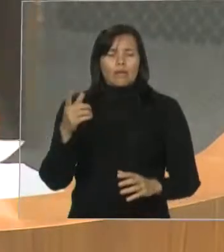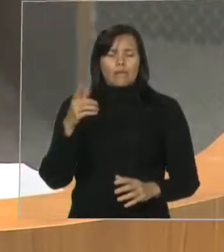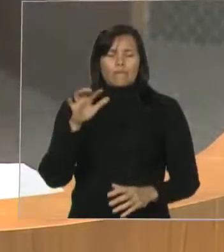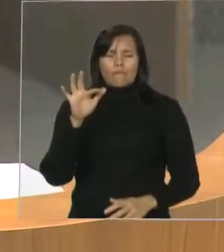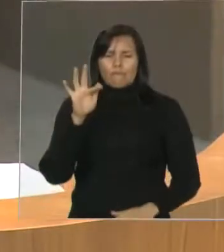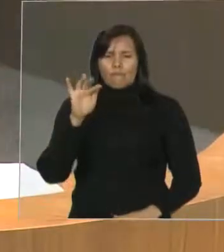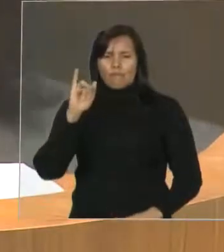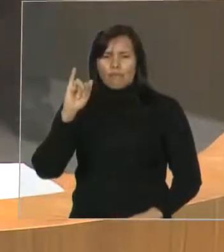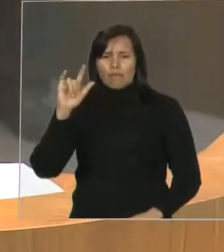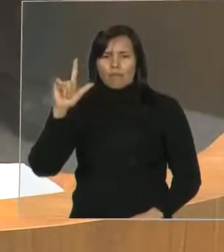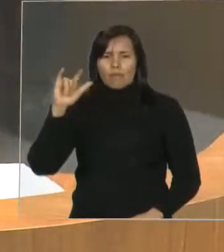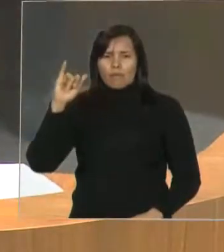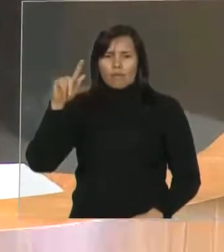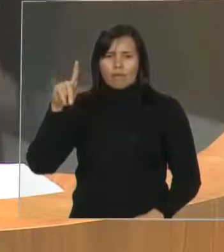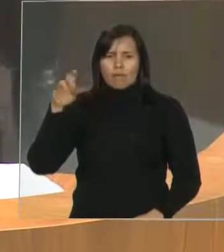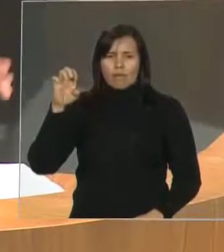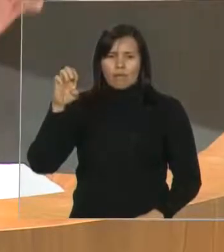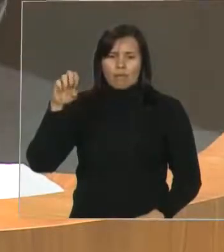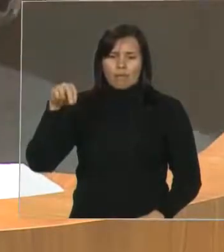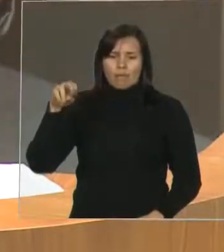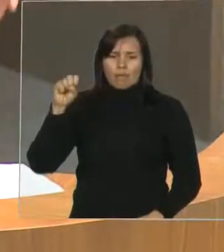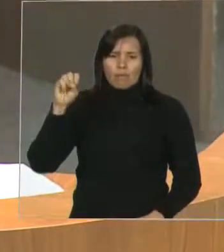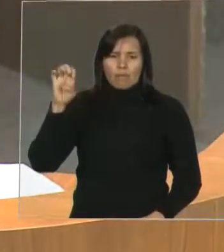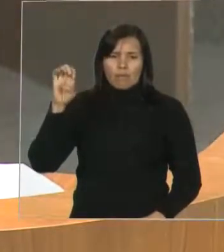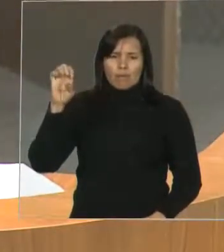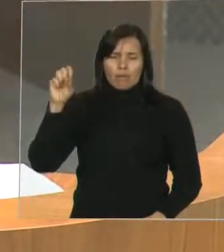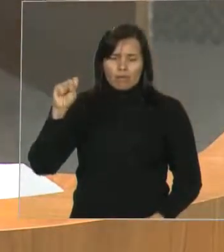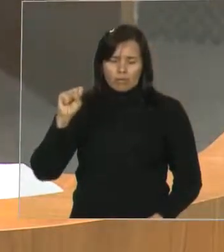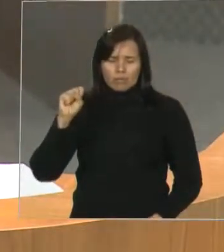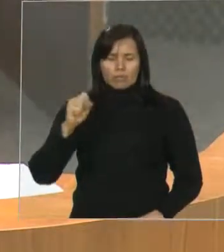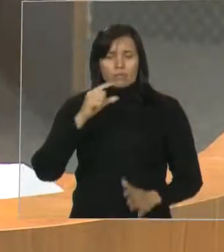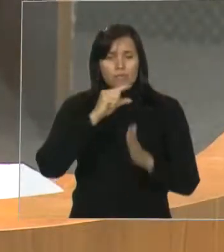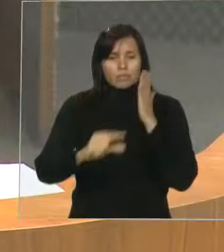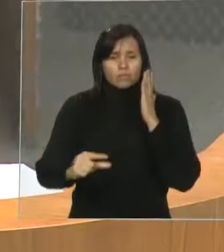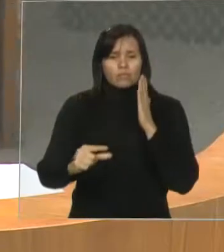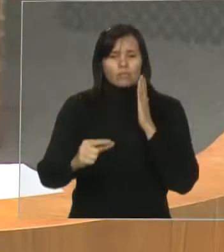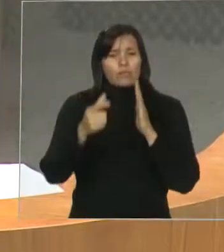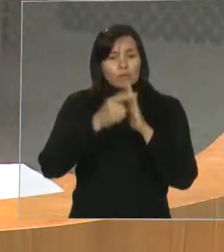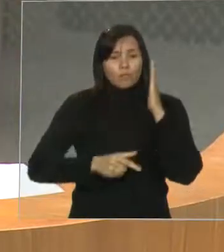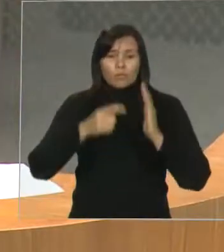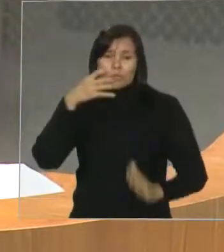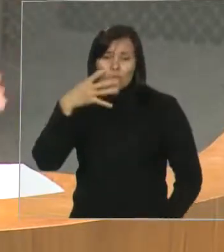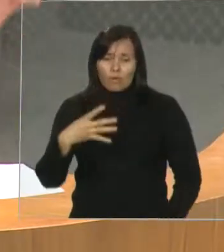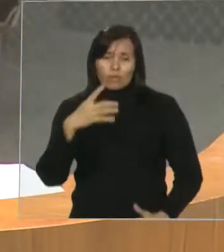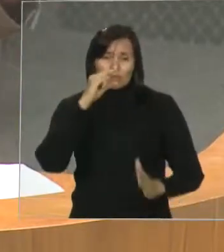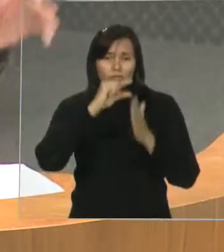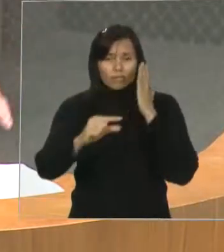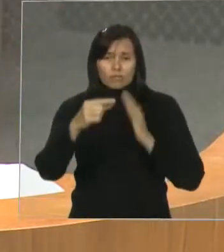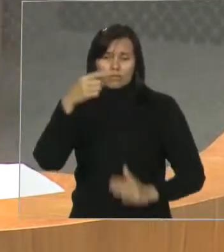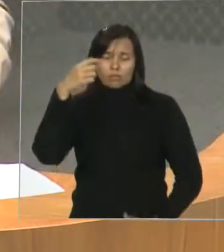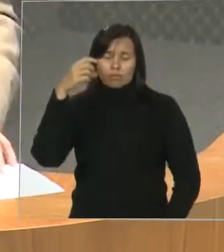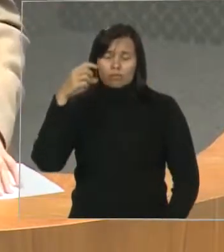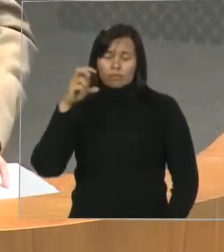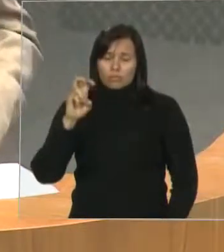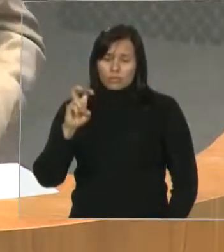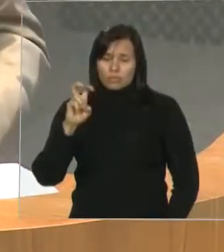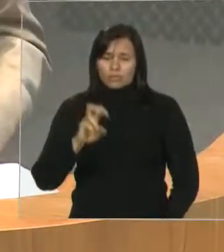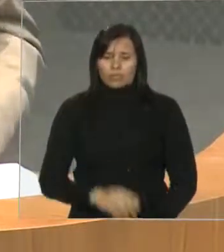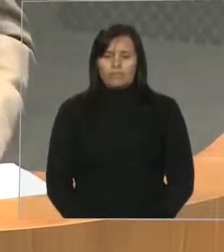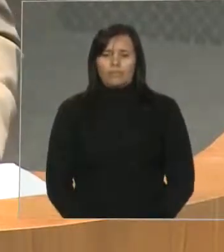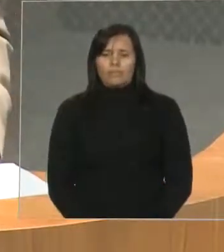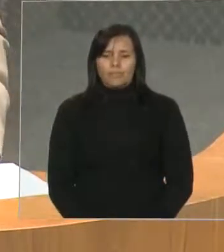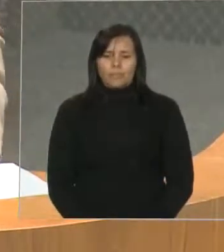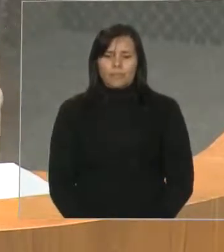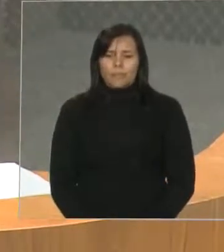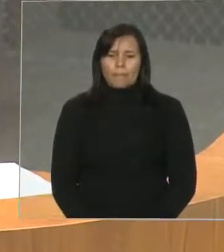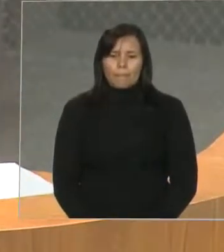iniciamos o pronunciamento, saudando, cumprimentando aqui o nobre presidente, Otelino Neto, em exercício deste ato aqui, representando esta casa